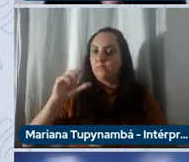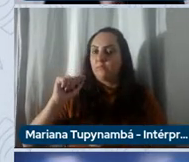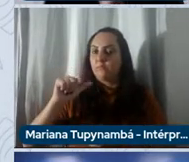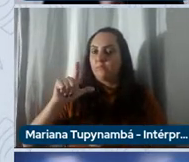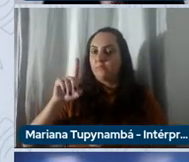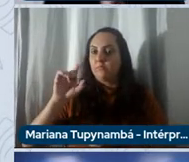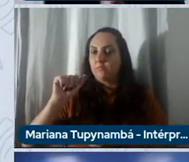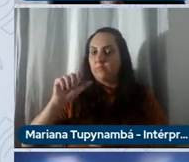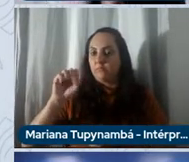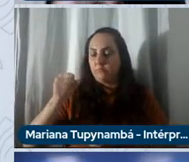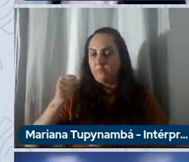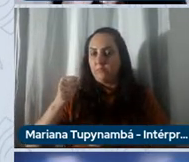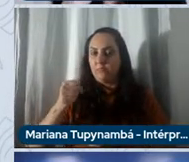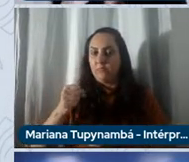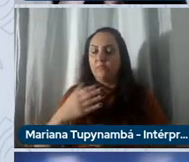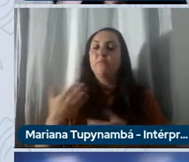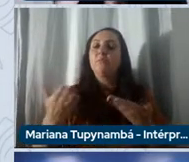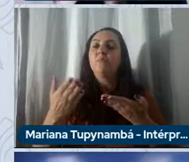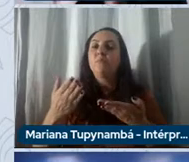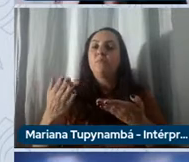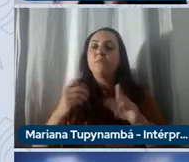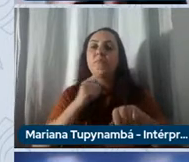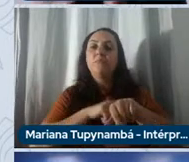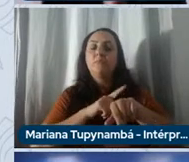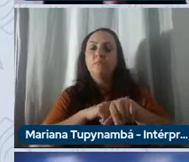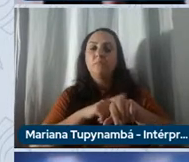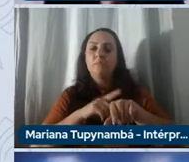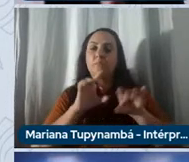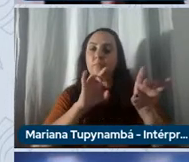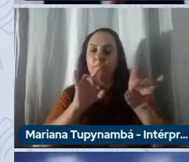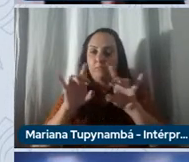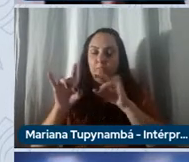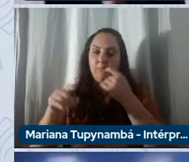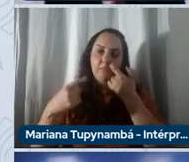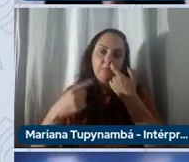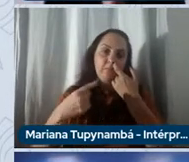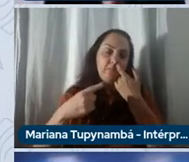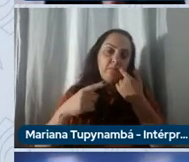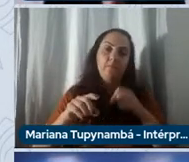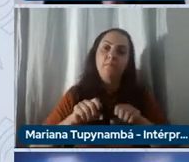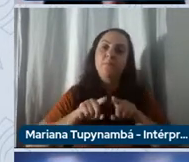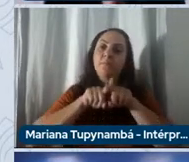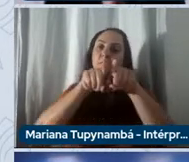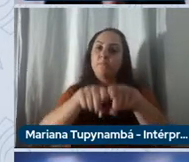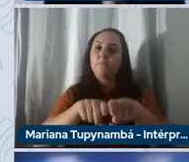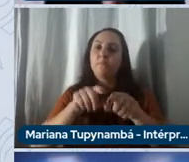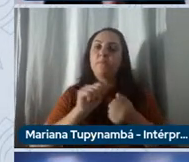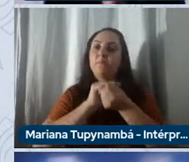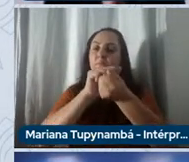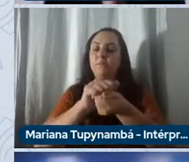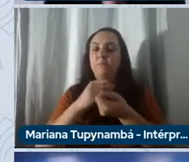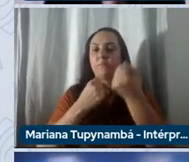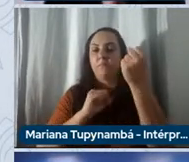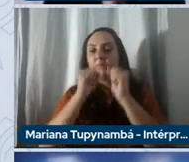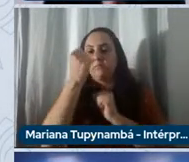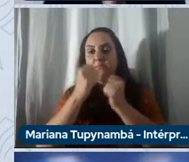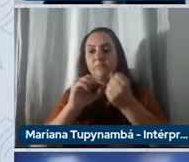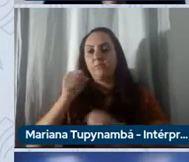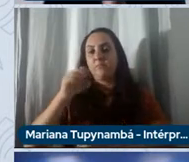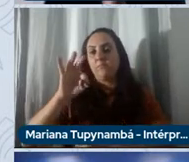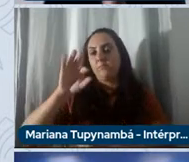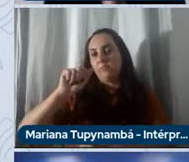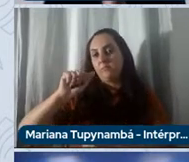IPUC se encontra novamente com uma grande parceira, o Grupo Estelantes. Uma parceria de mais de 25